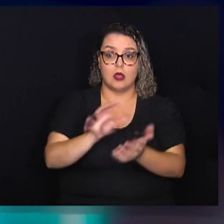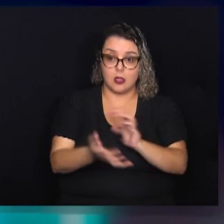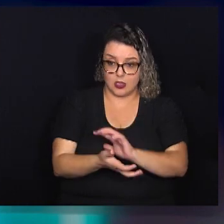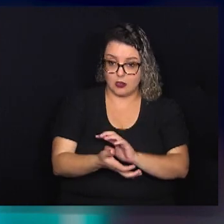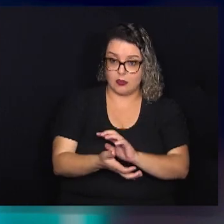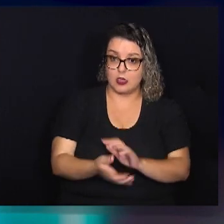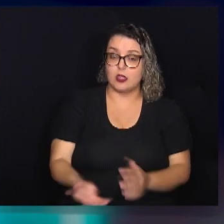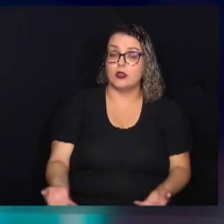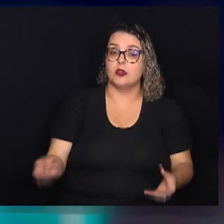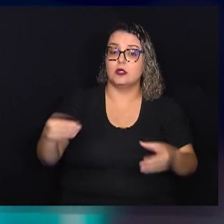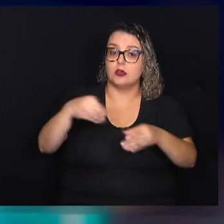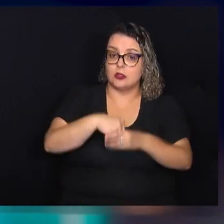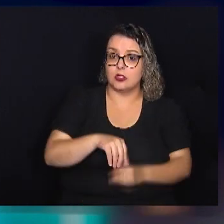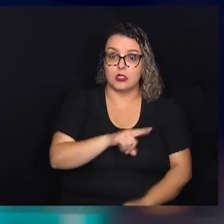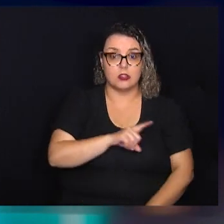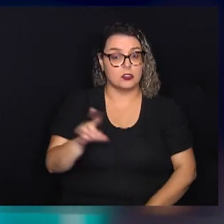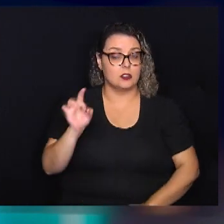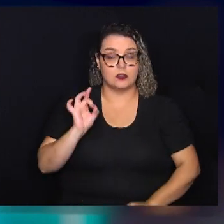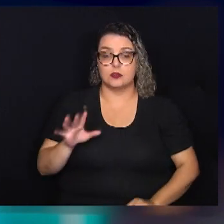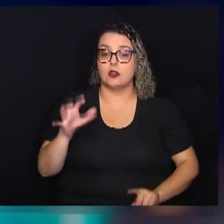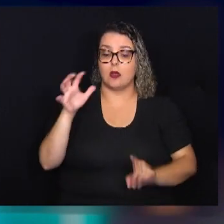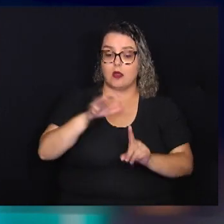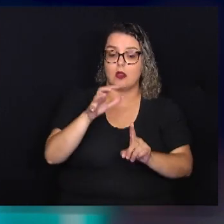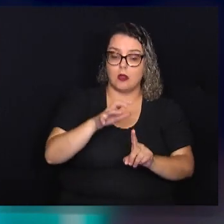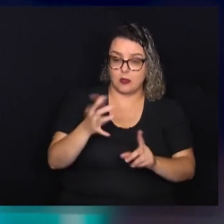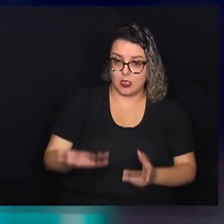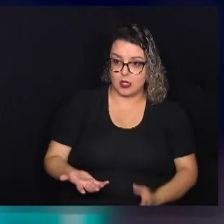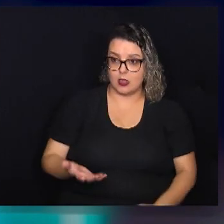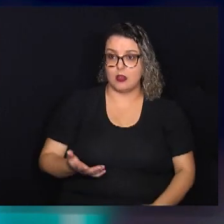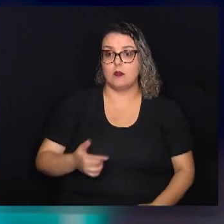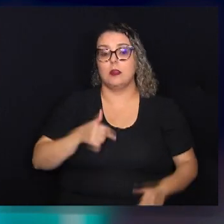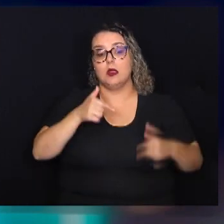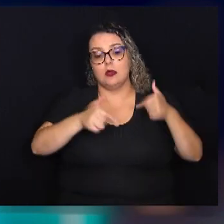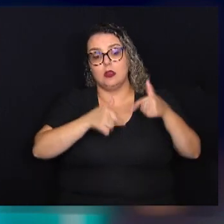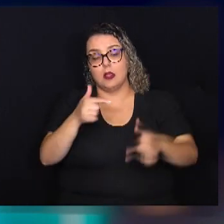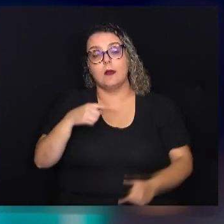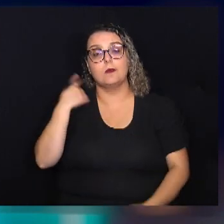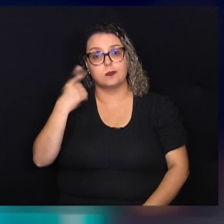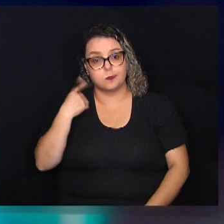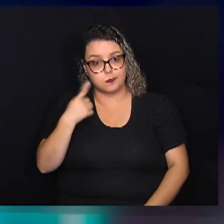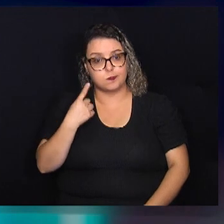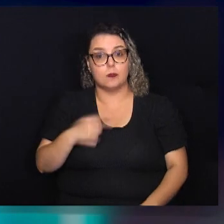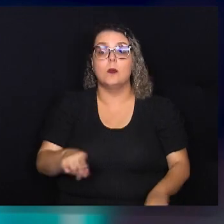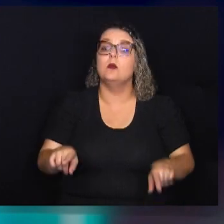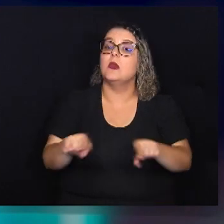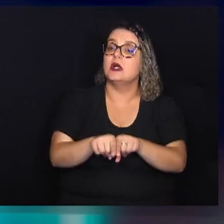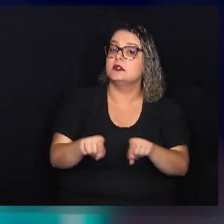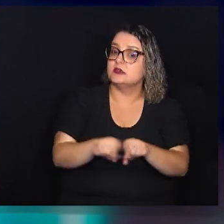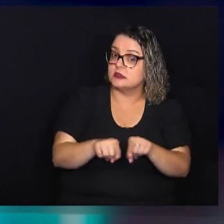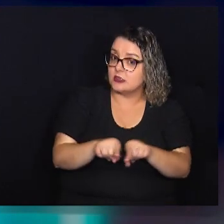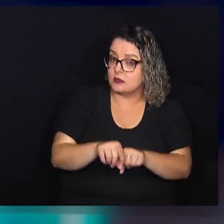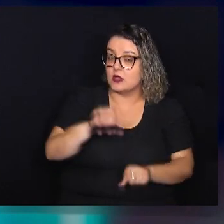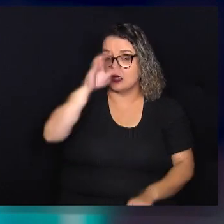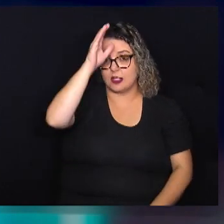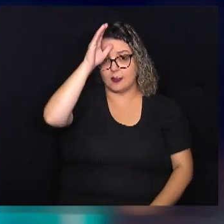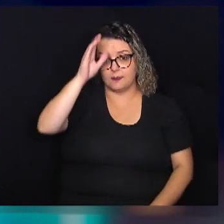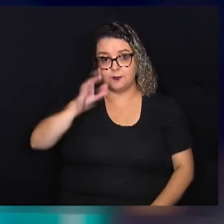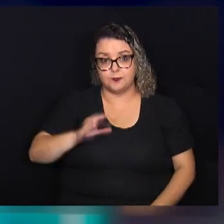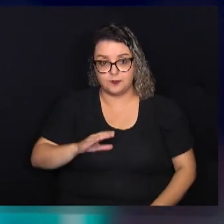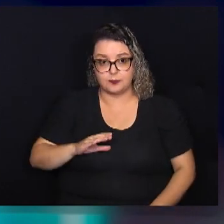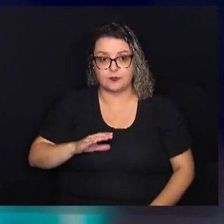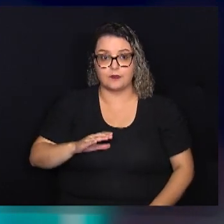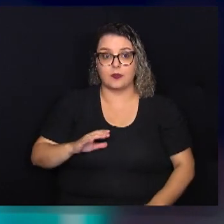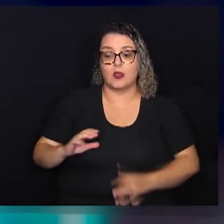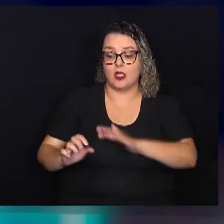incluindo não só os impactos da proposta para o trabalho dos advogados, mas também para os cidadãos, empresas